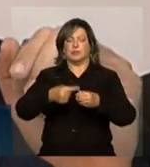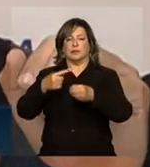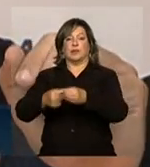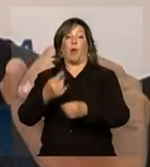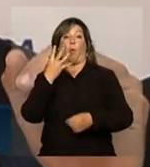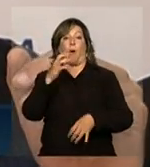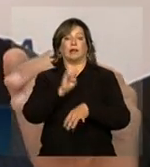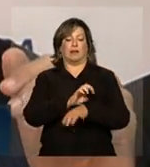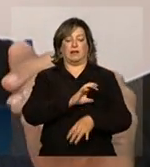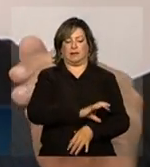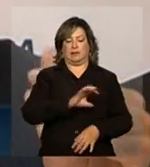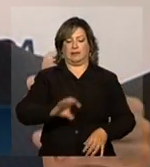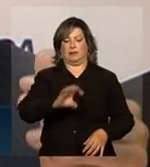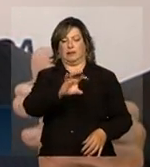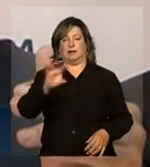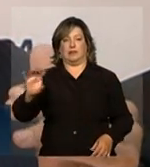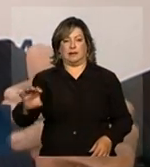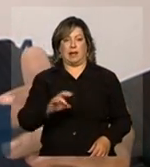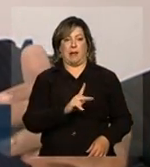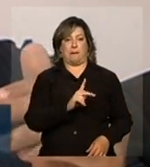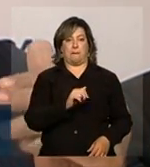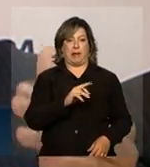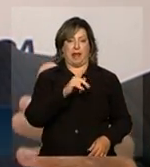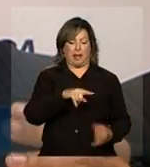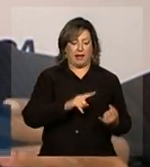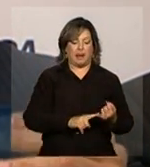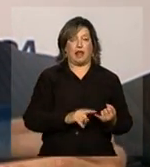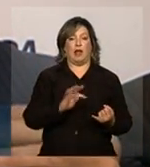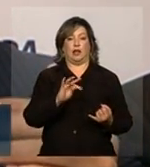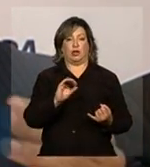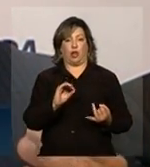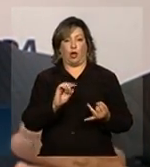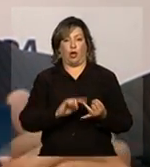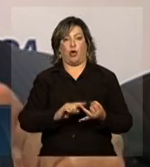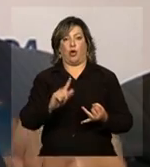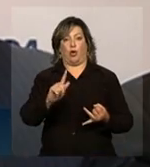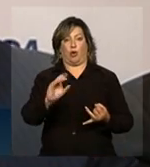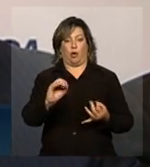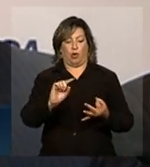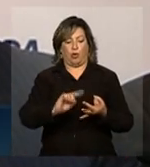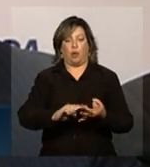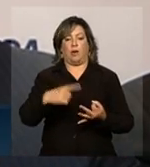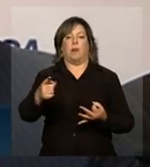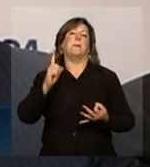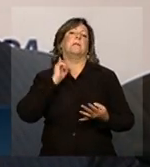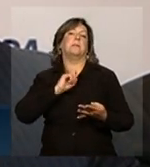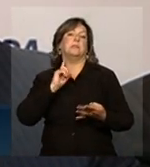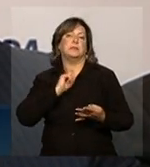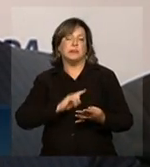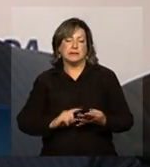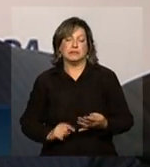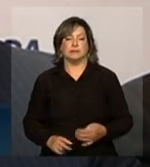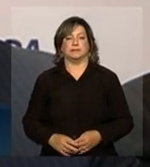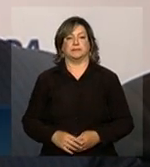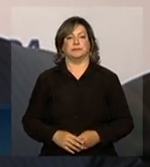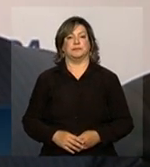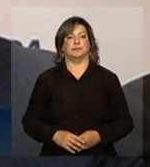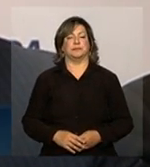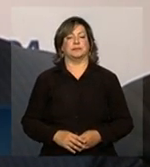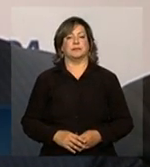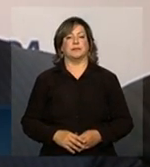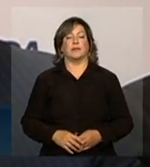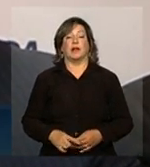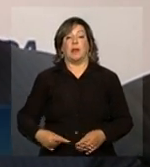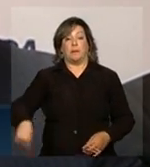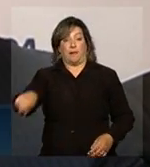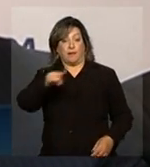estados da federação. No estado do Pará, no estado de Tocantins, no estado de Goiás e no estado de Minas Gerais. E,